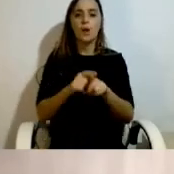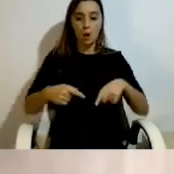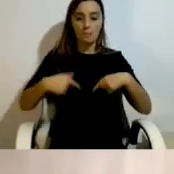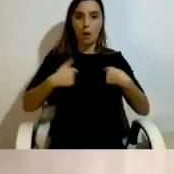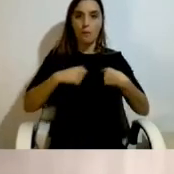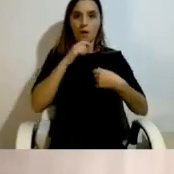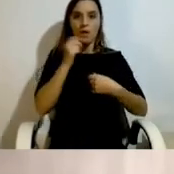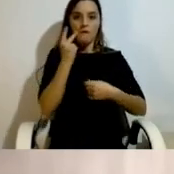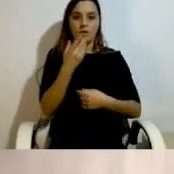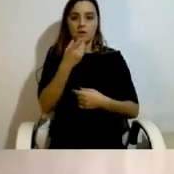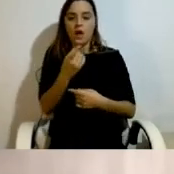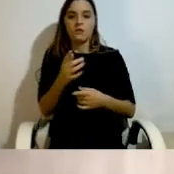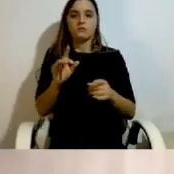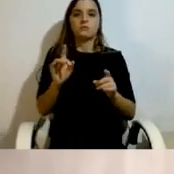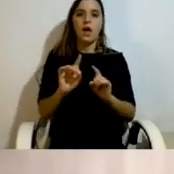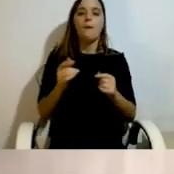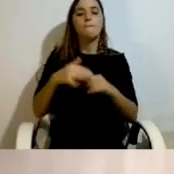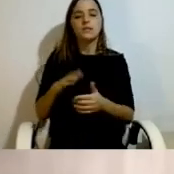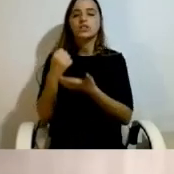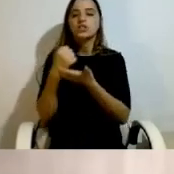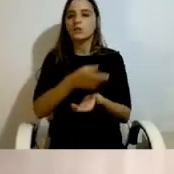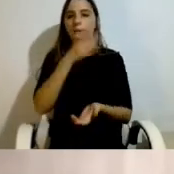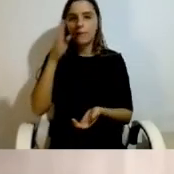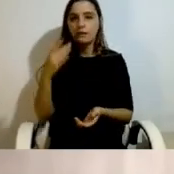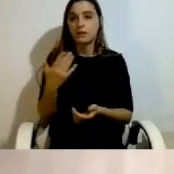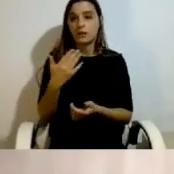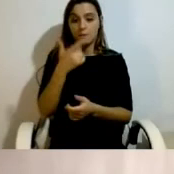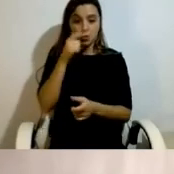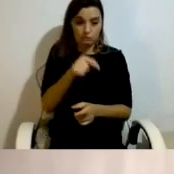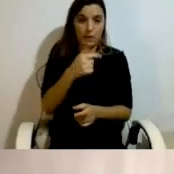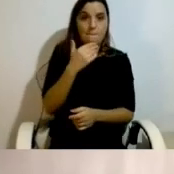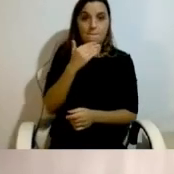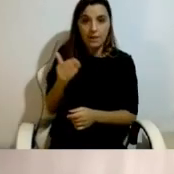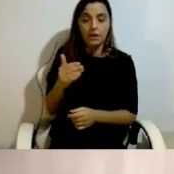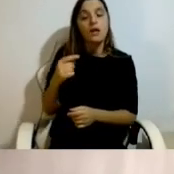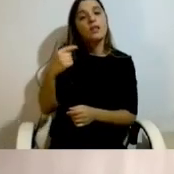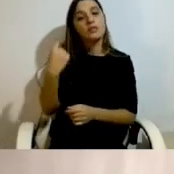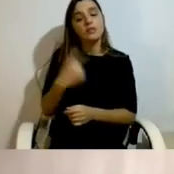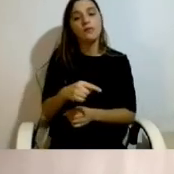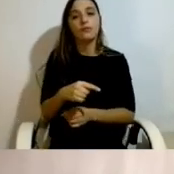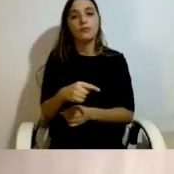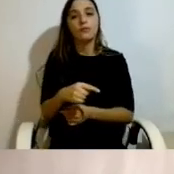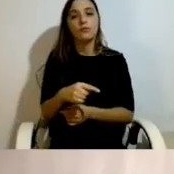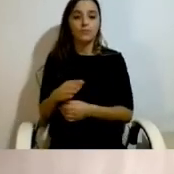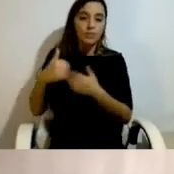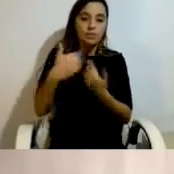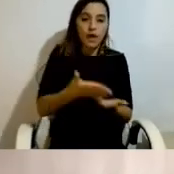apenas que qualquer assistência prática que é solicitada por estas pessoas deverá estar sob o seu controle.